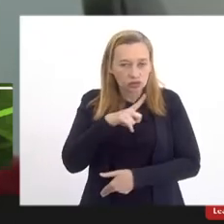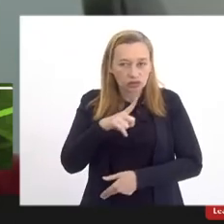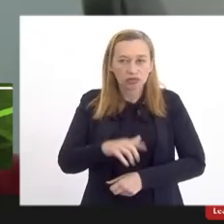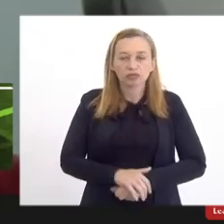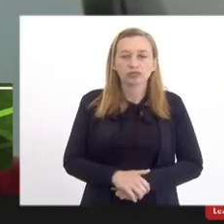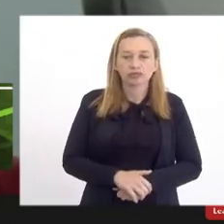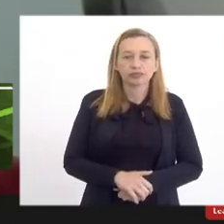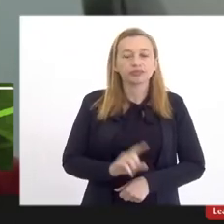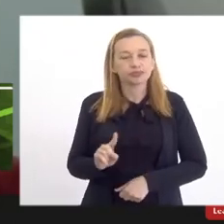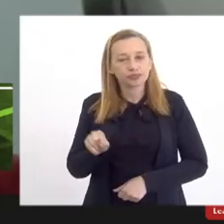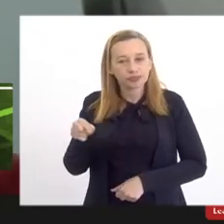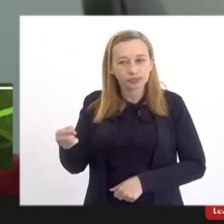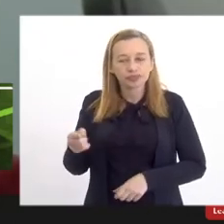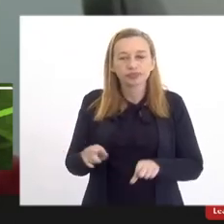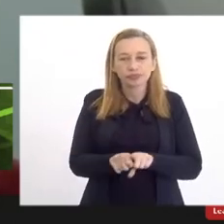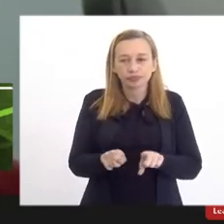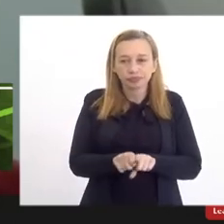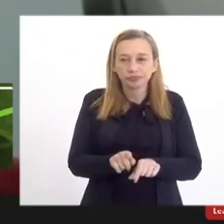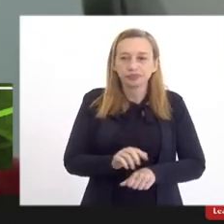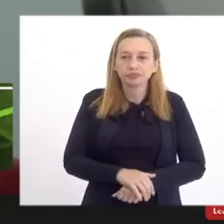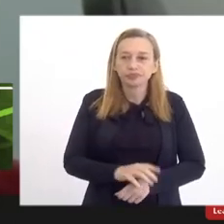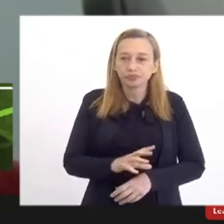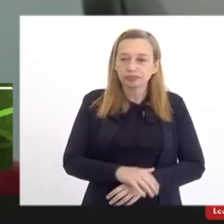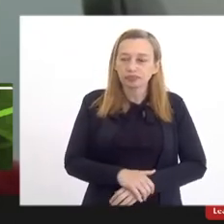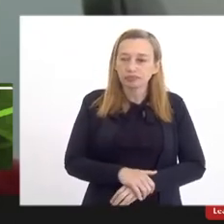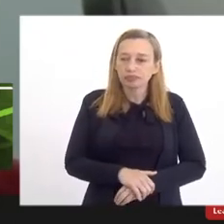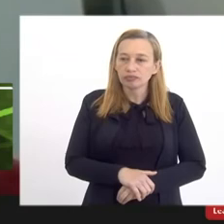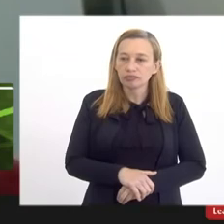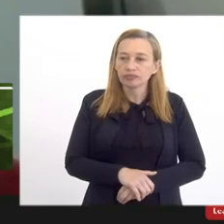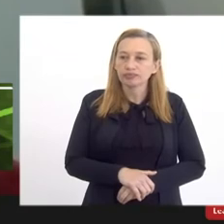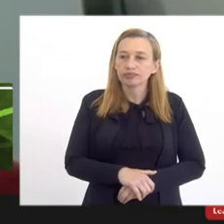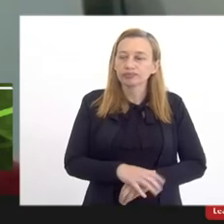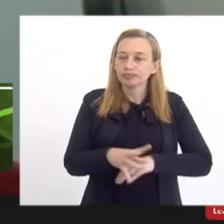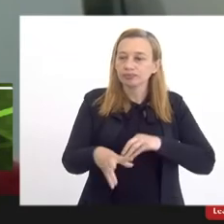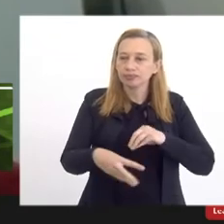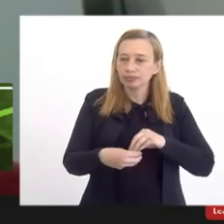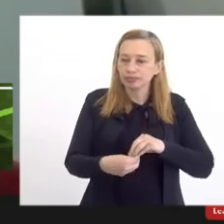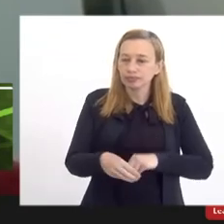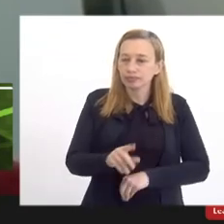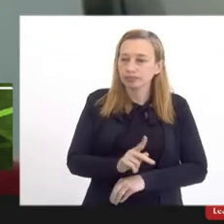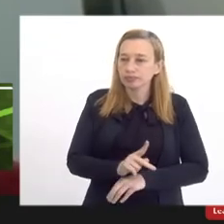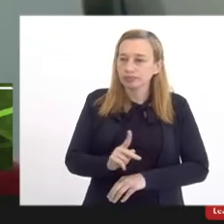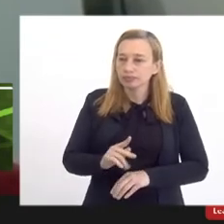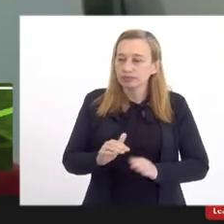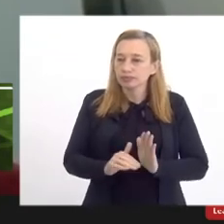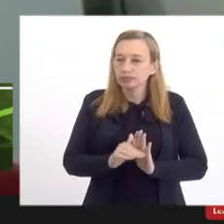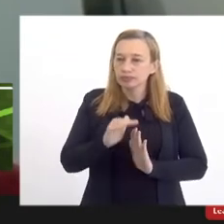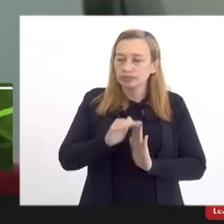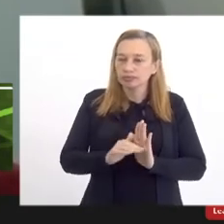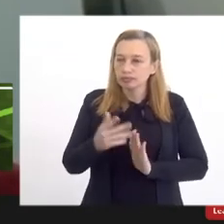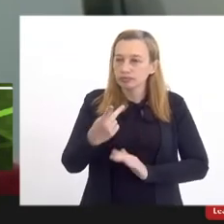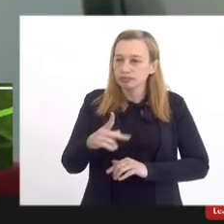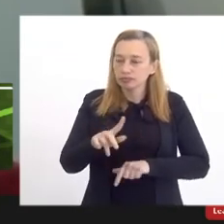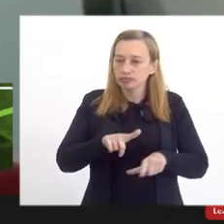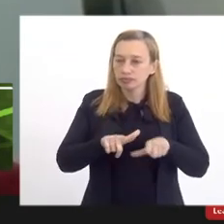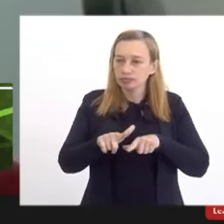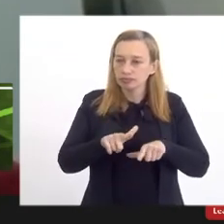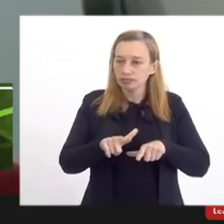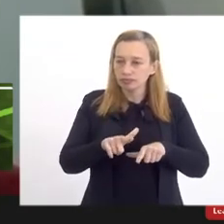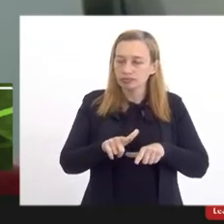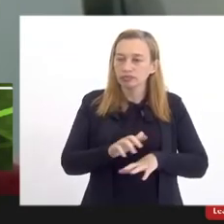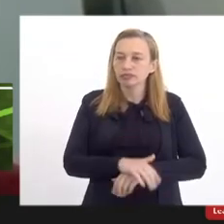Por outro lado, além disso, o enquadramento de docentes em níveis mais elevados da carreira que muitos de nós já